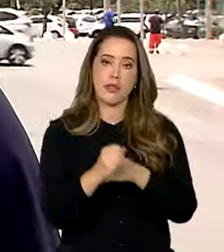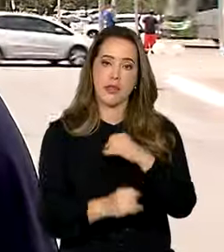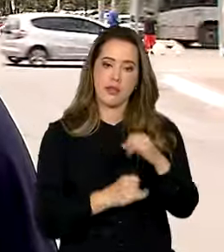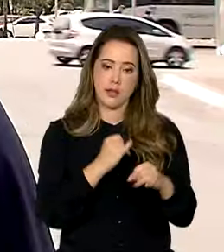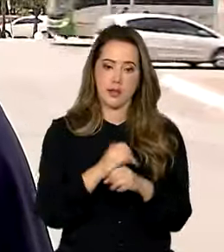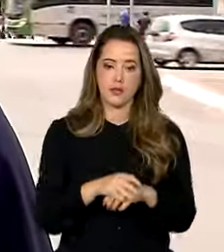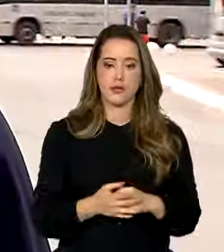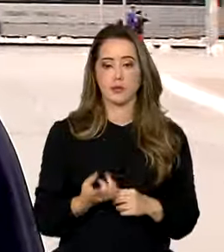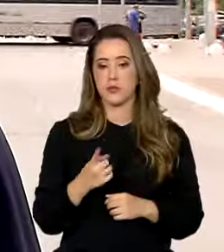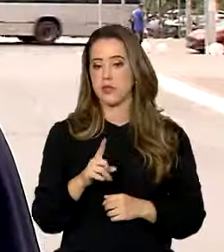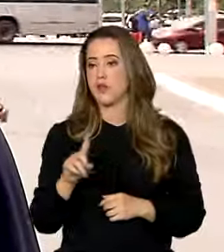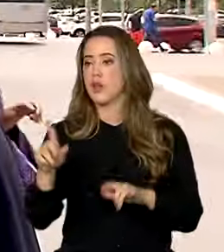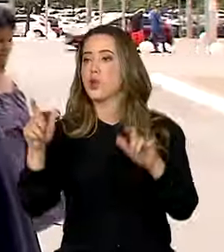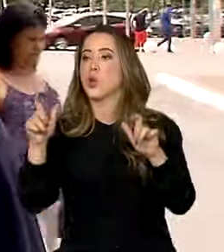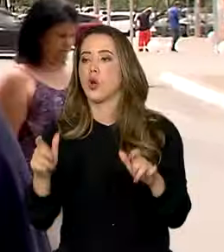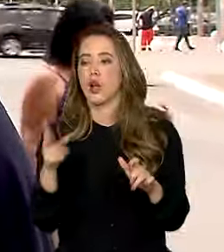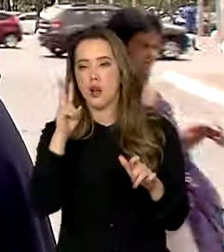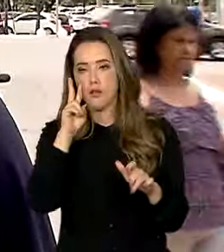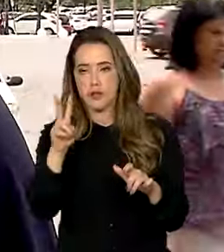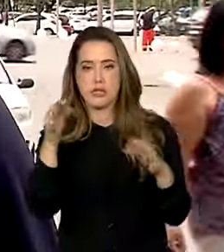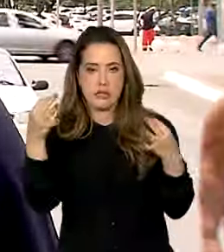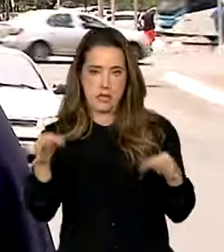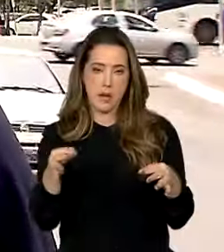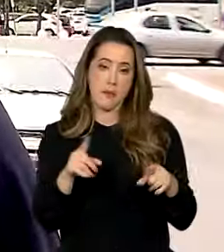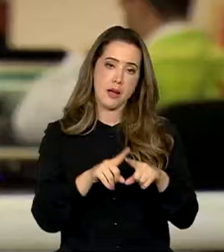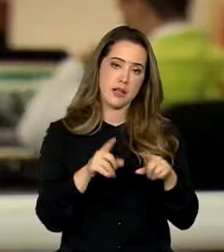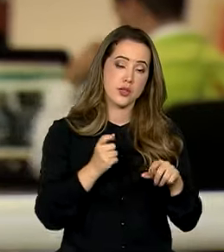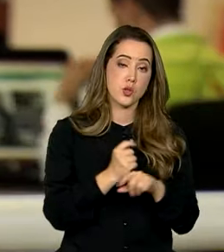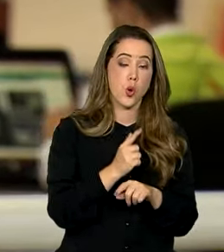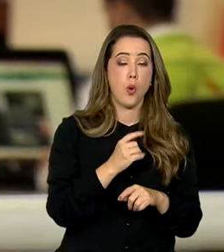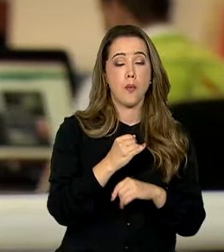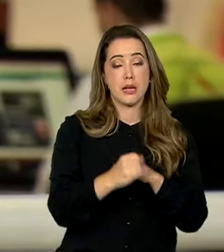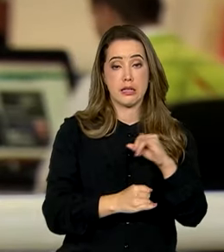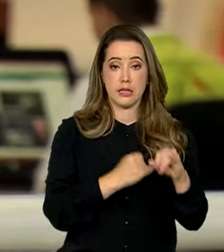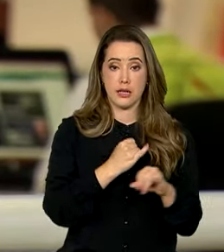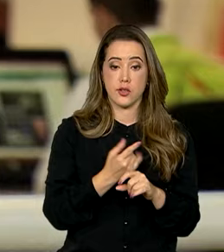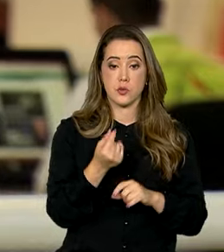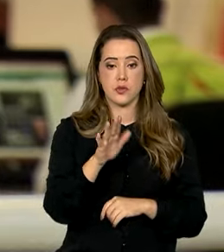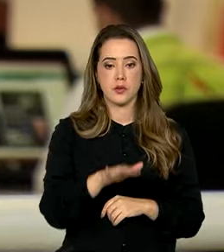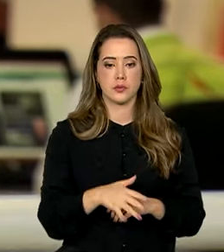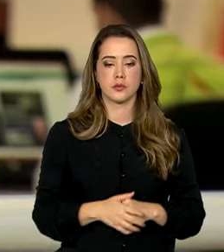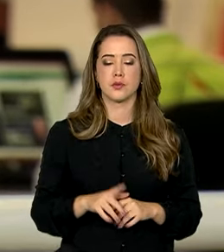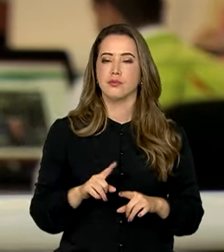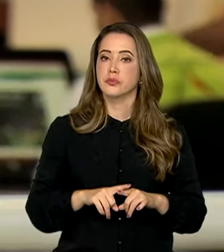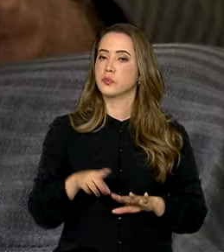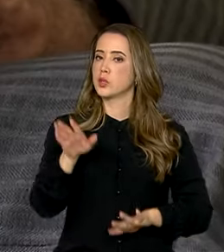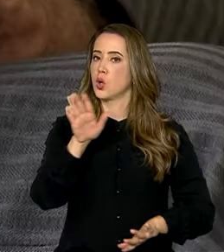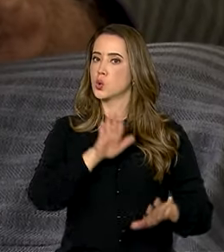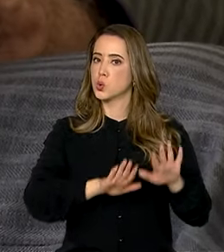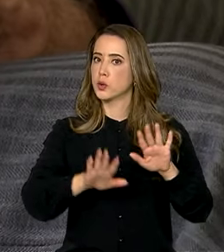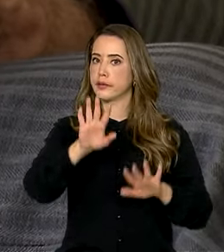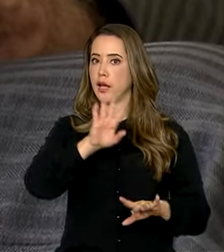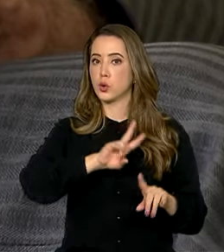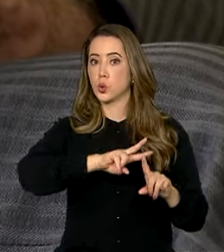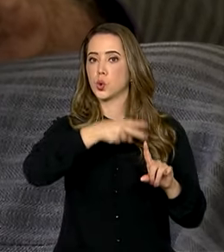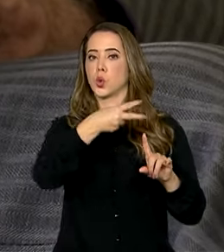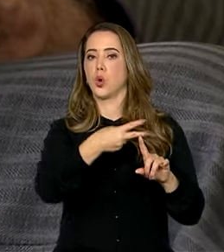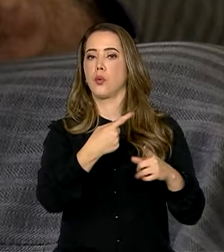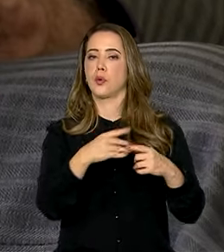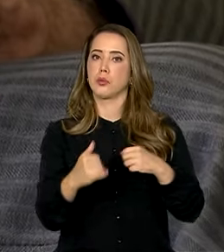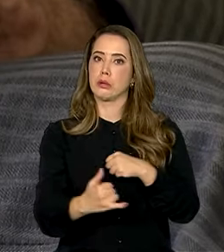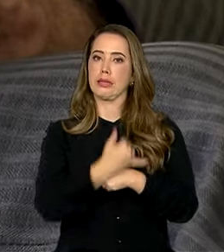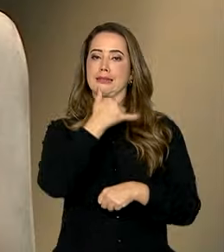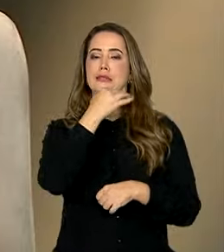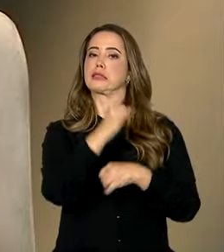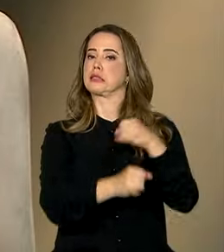no shopping, vê se o produto é aquilo que a gente quer mesmo e compra pela internet, que mais barato. Nesse caso, cuidado redobrado com as ciladas do